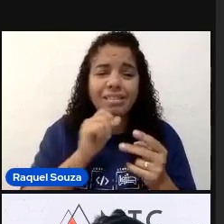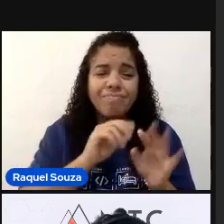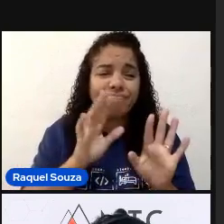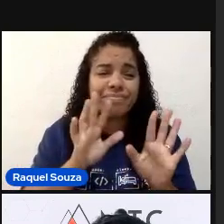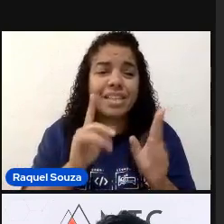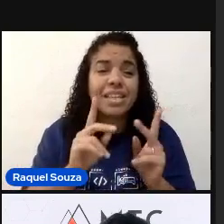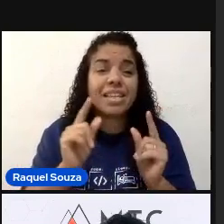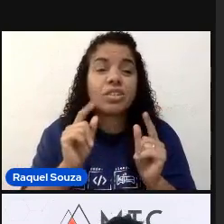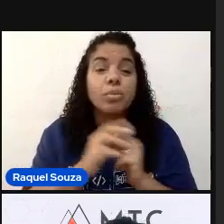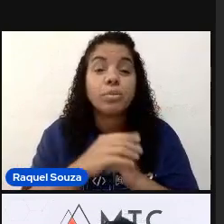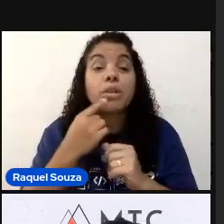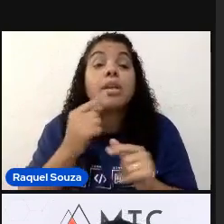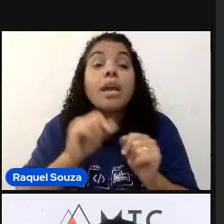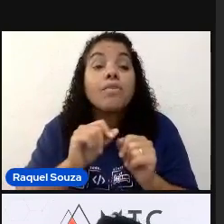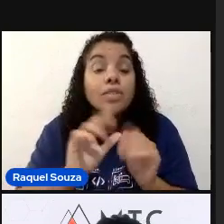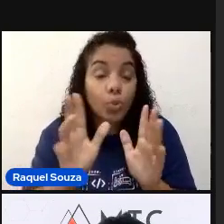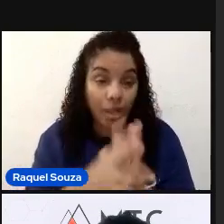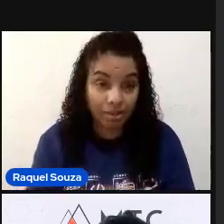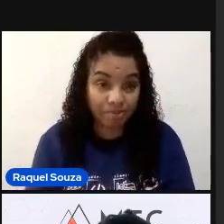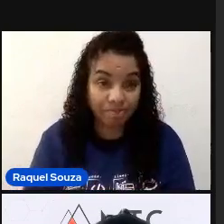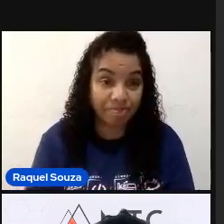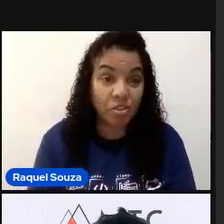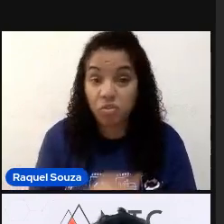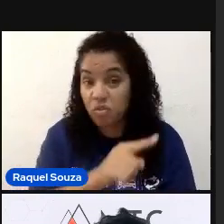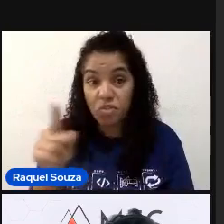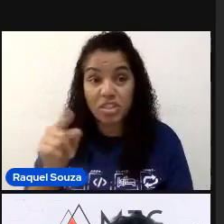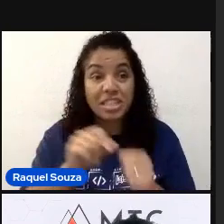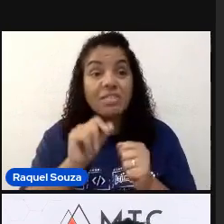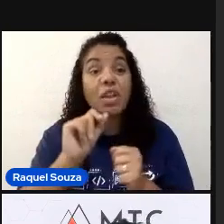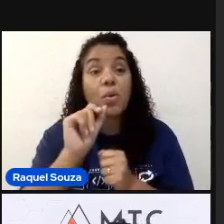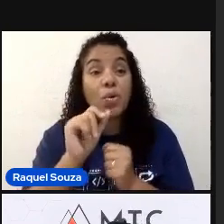E... Daí, o que fazer? O que vocês fariam nessa situação?